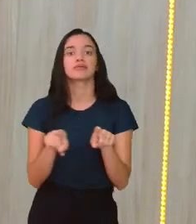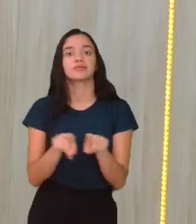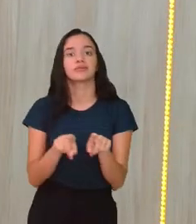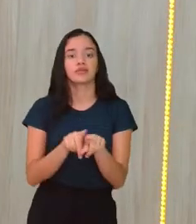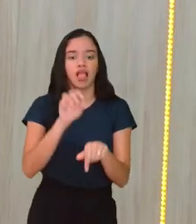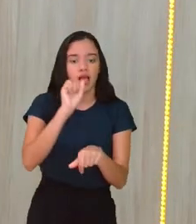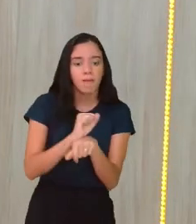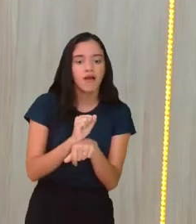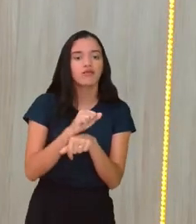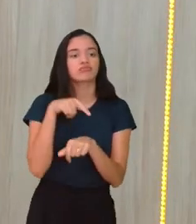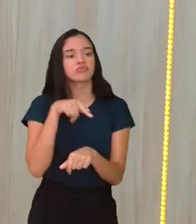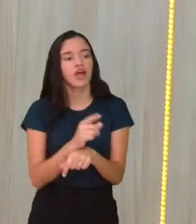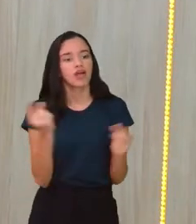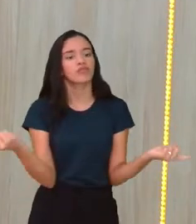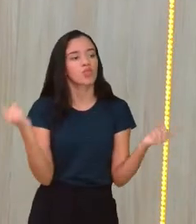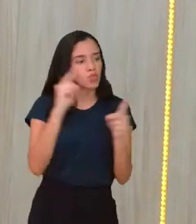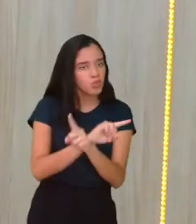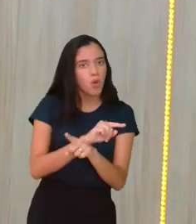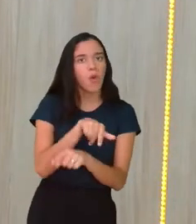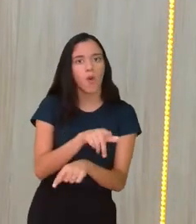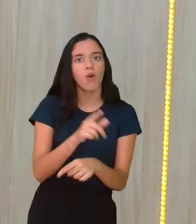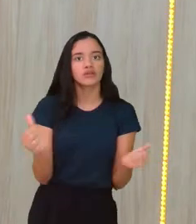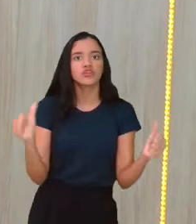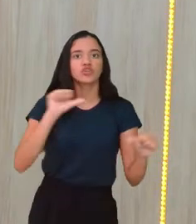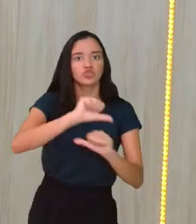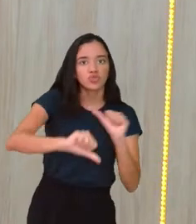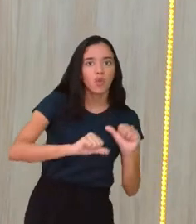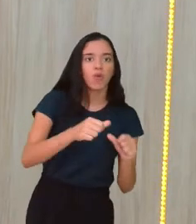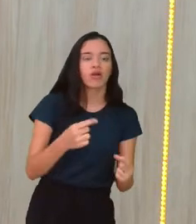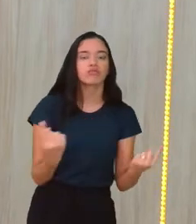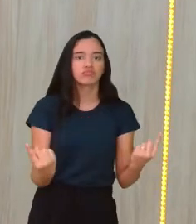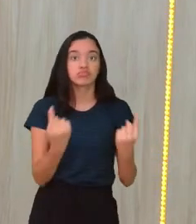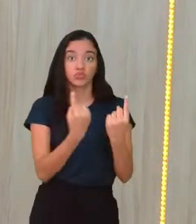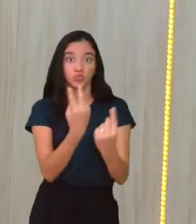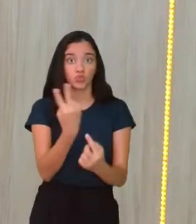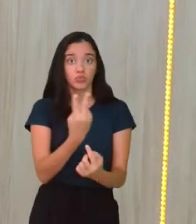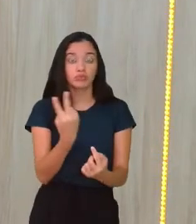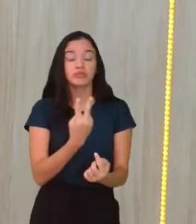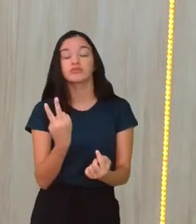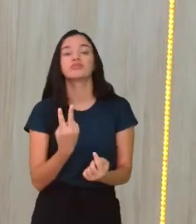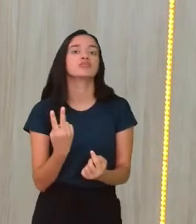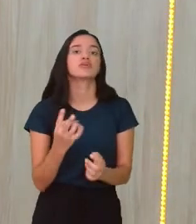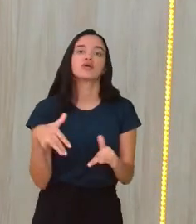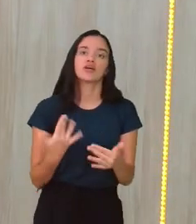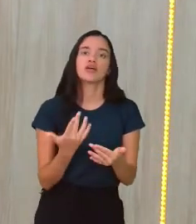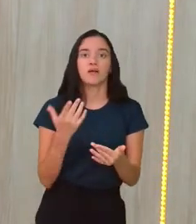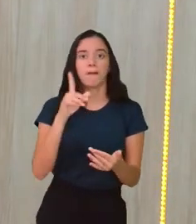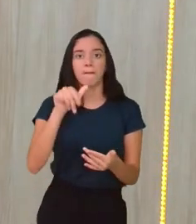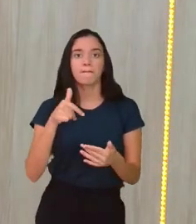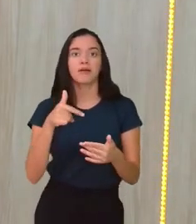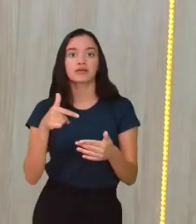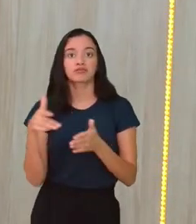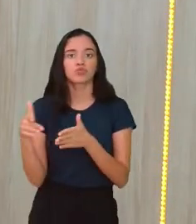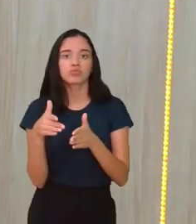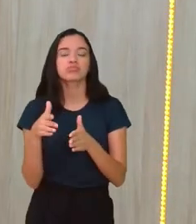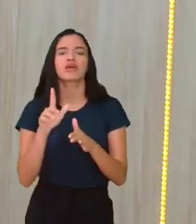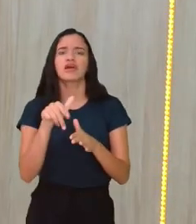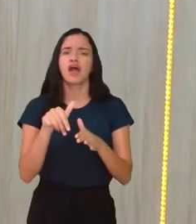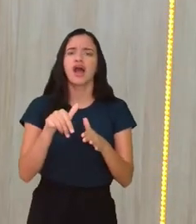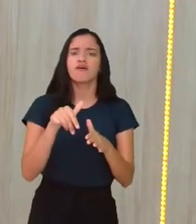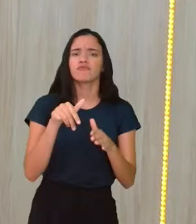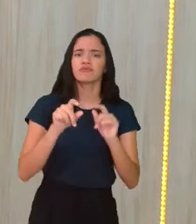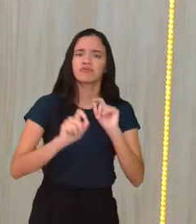revezamento também. Então, por mais que cada atleta faça ali sozinho uma determinada parte do percurso, ele